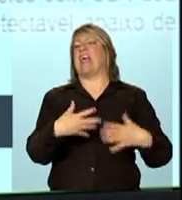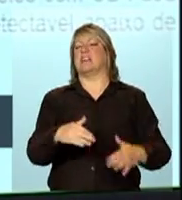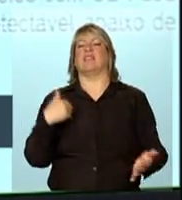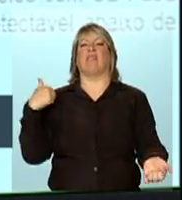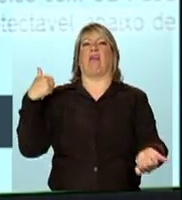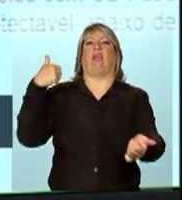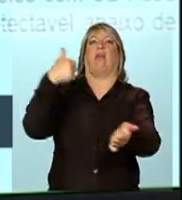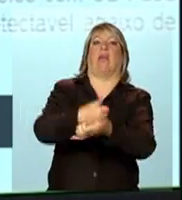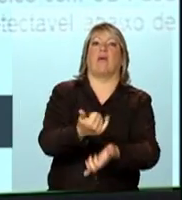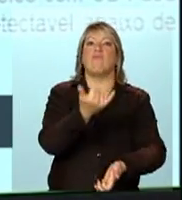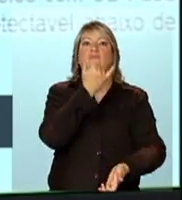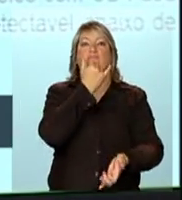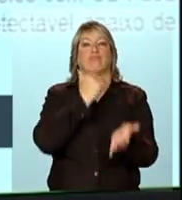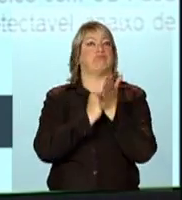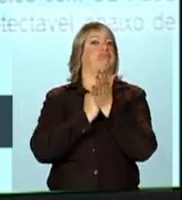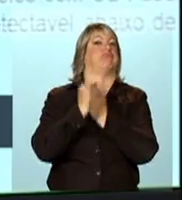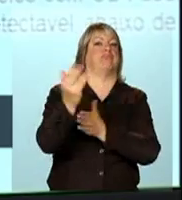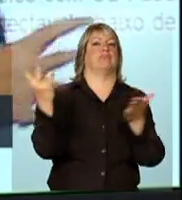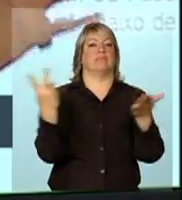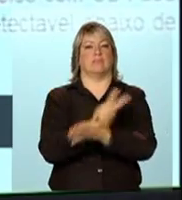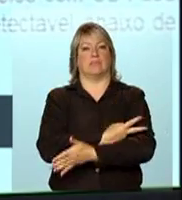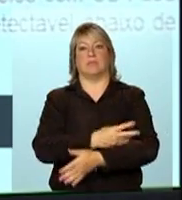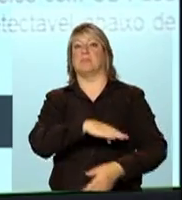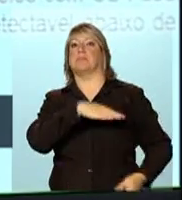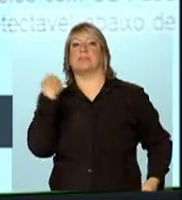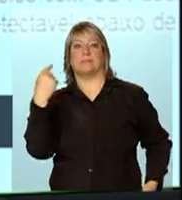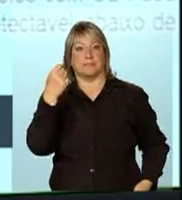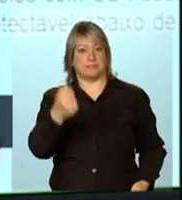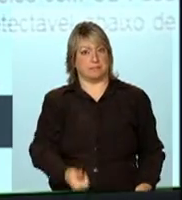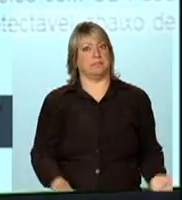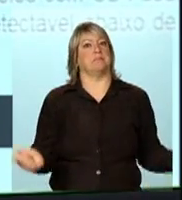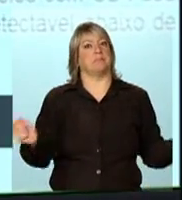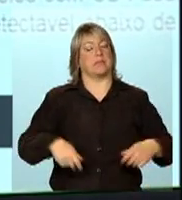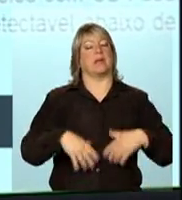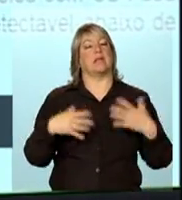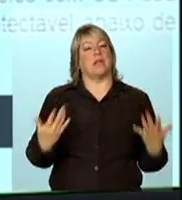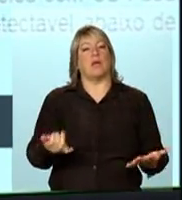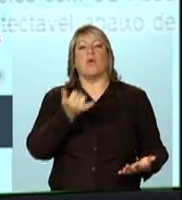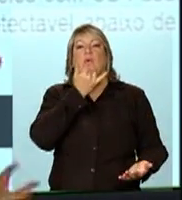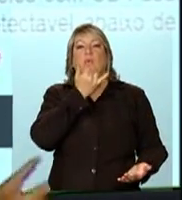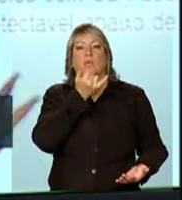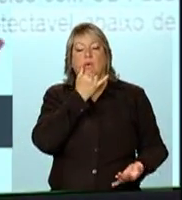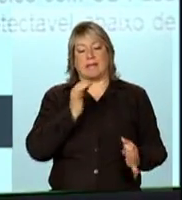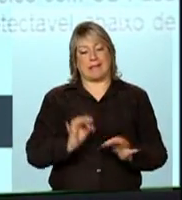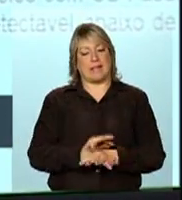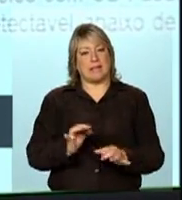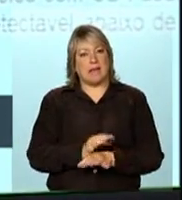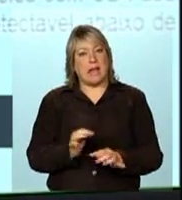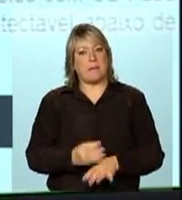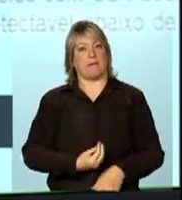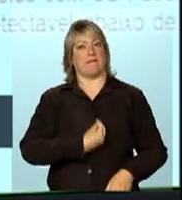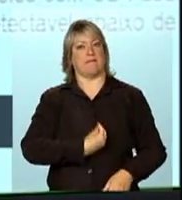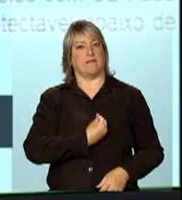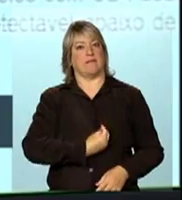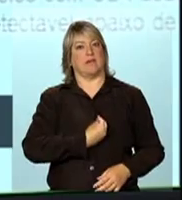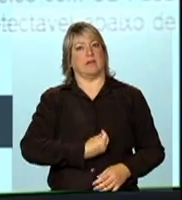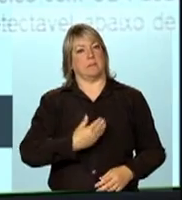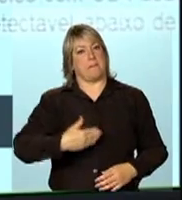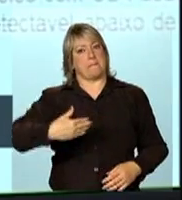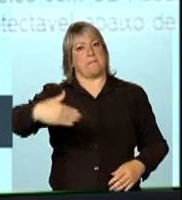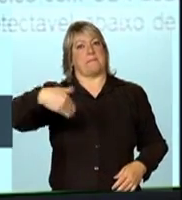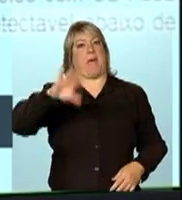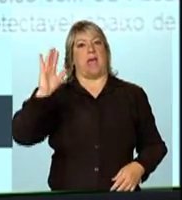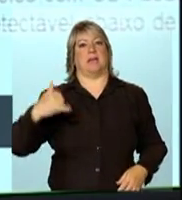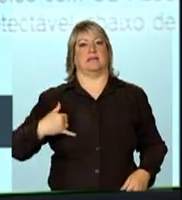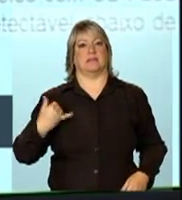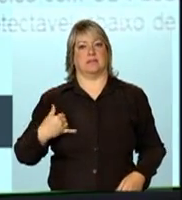não saber, porque a possibilidade de viver com a condição boa, de ser tratada adequadamente, aumenta. Segundo,